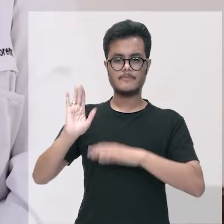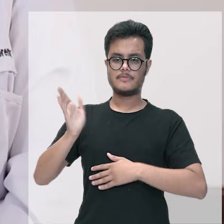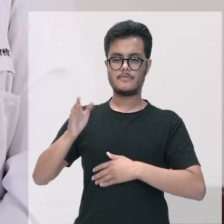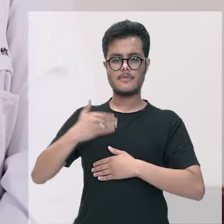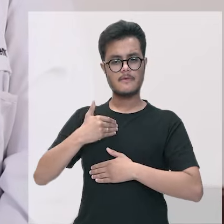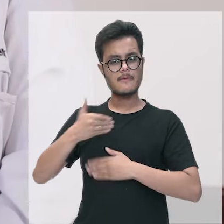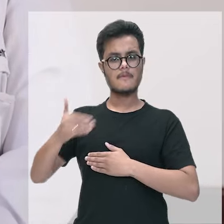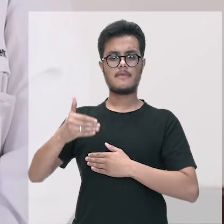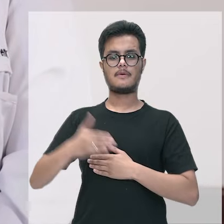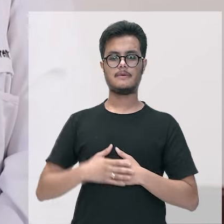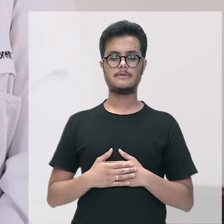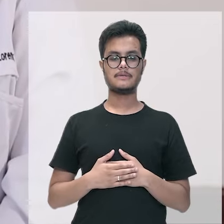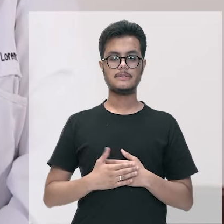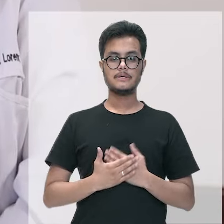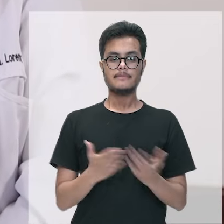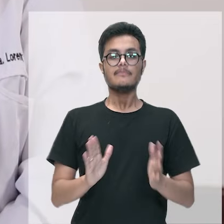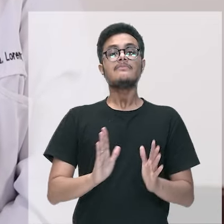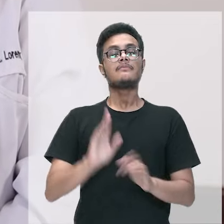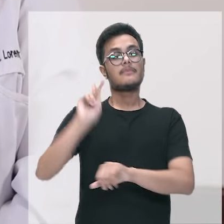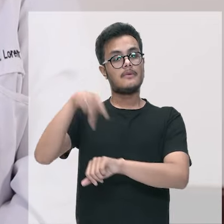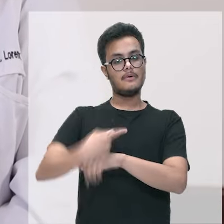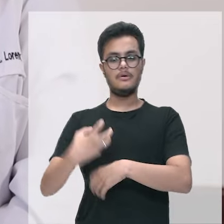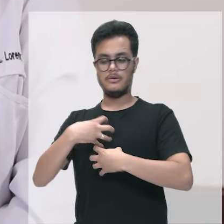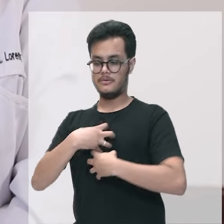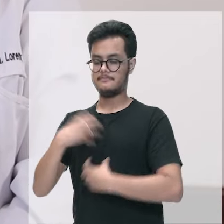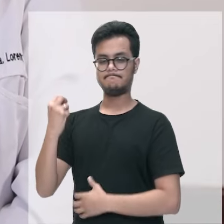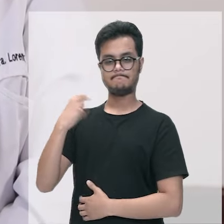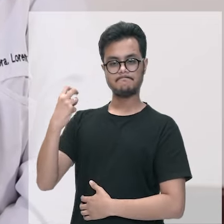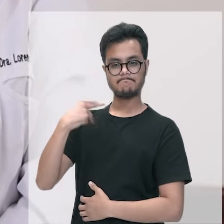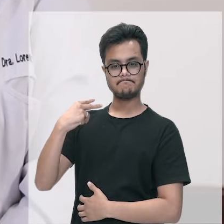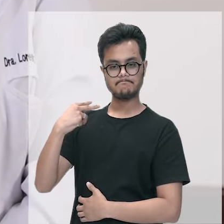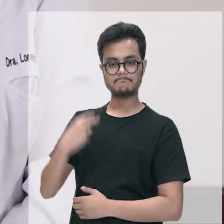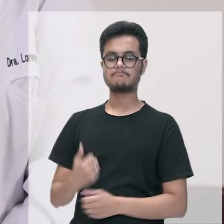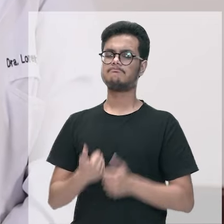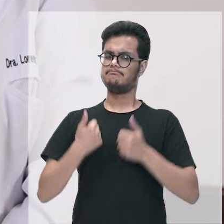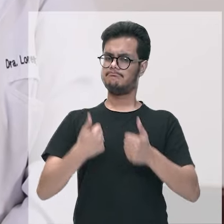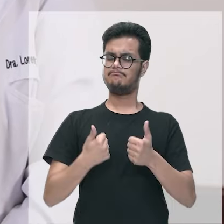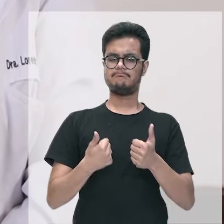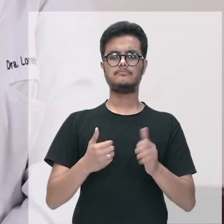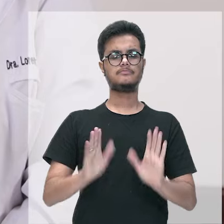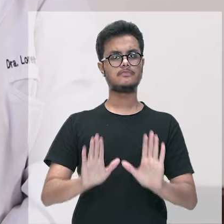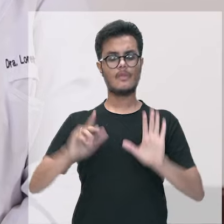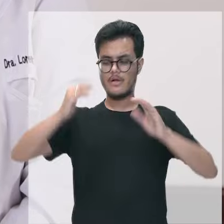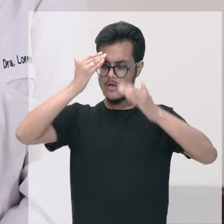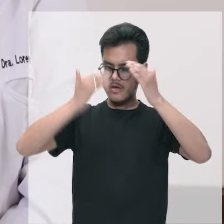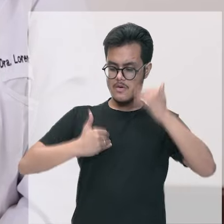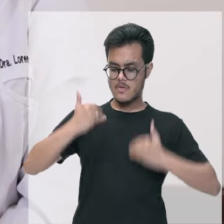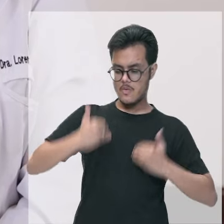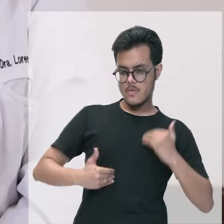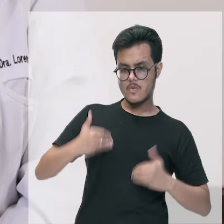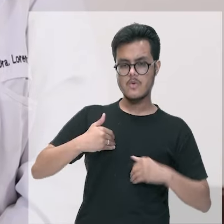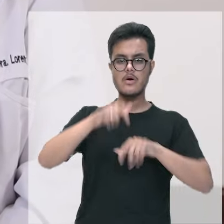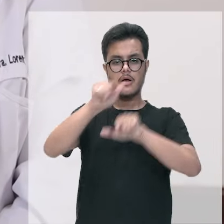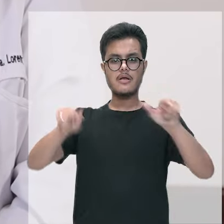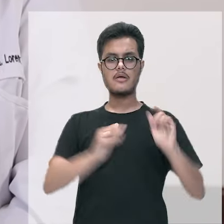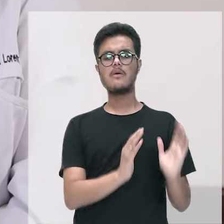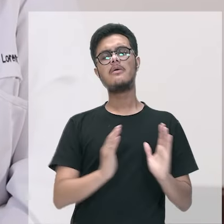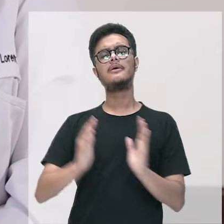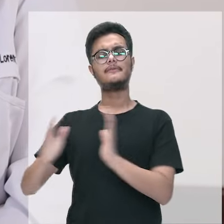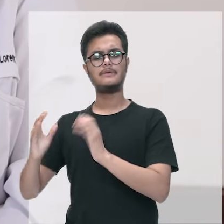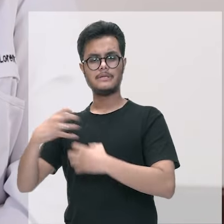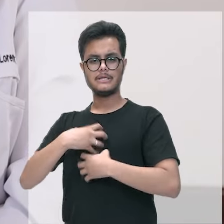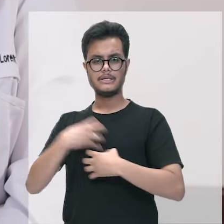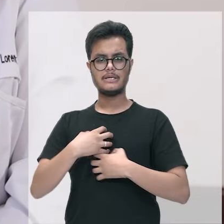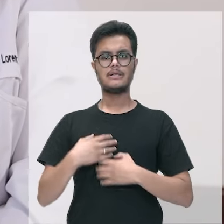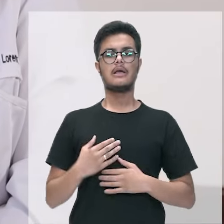após a infecção aguda por essas arboviroses o paciente pode cursar a médio e longo prazo com